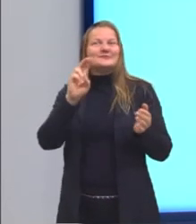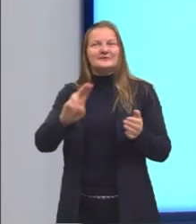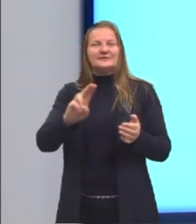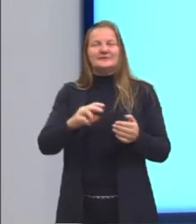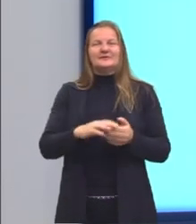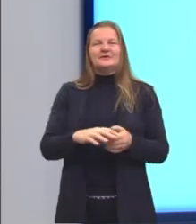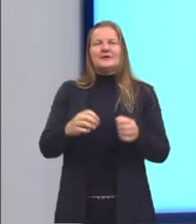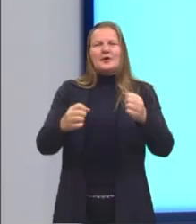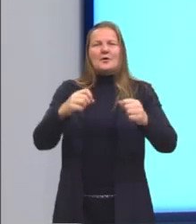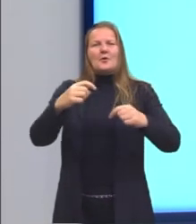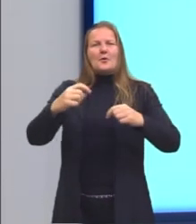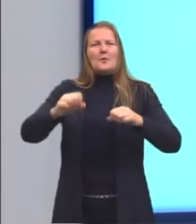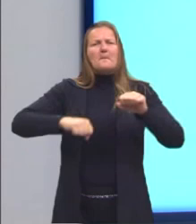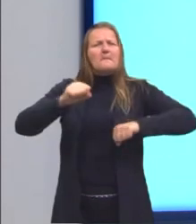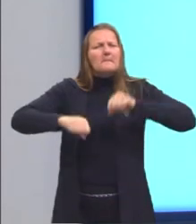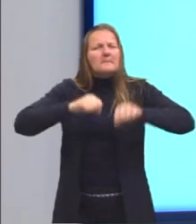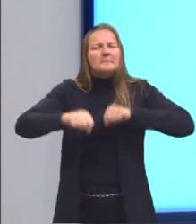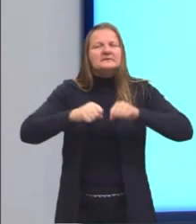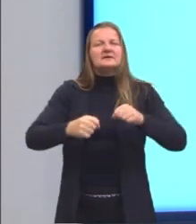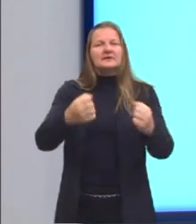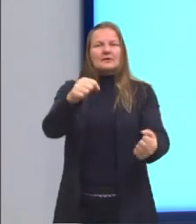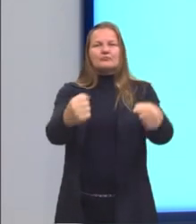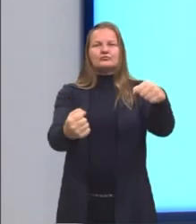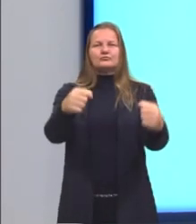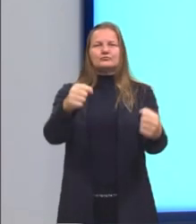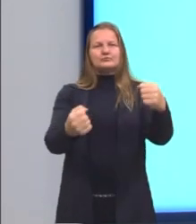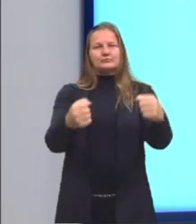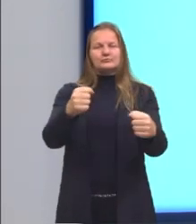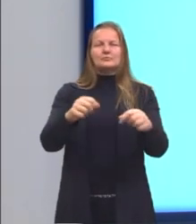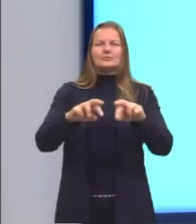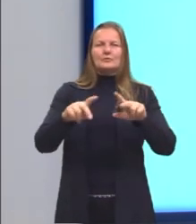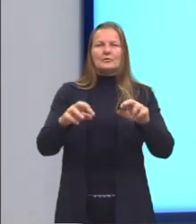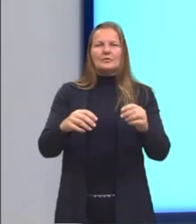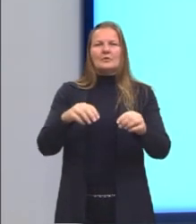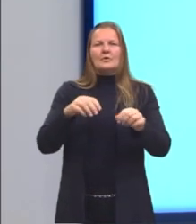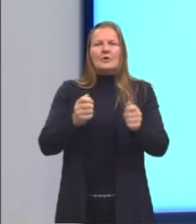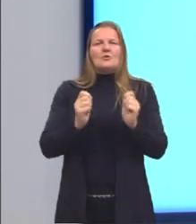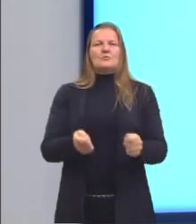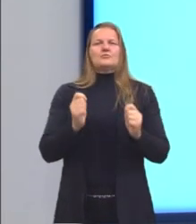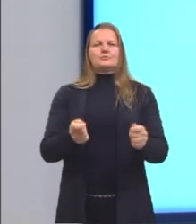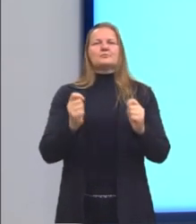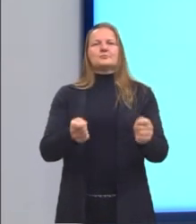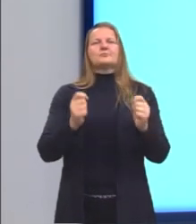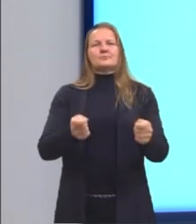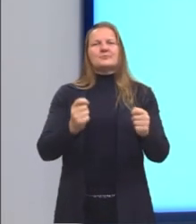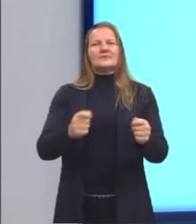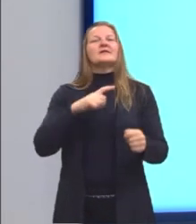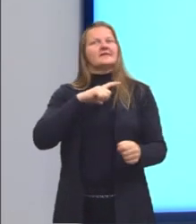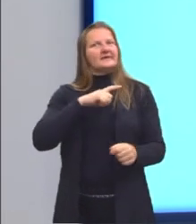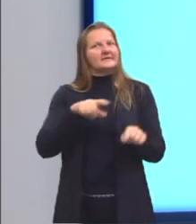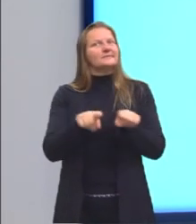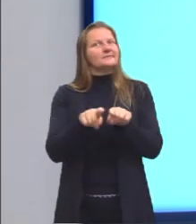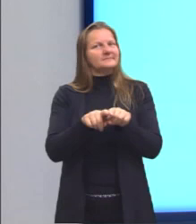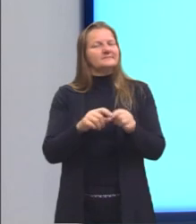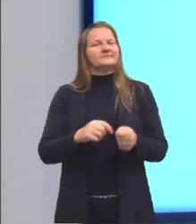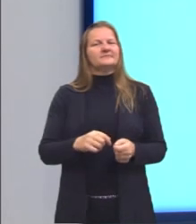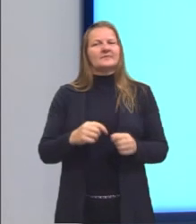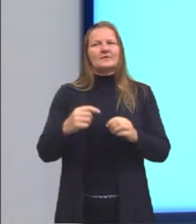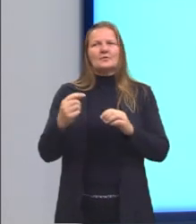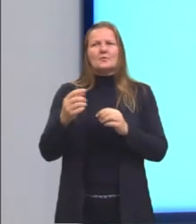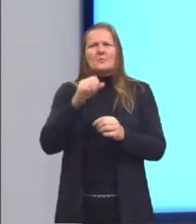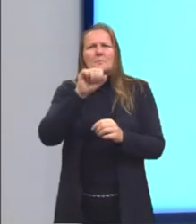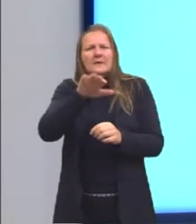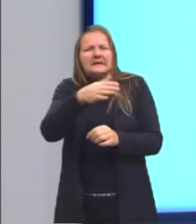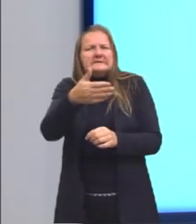seja bicicleta, os automóveis, carroça, nós ainda utilizamos aquele formato ali um